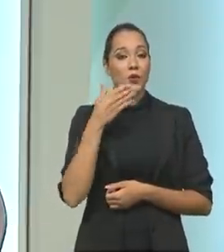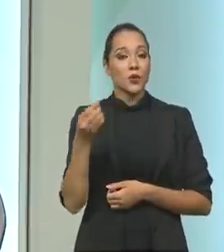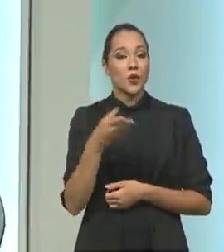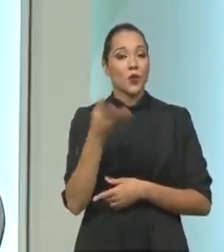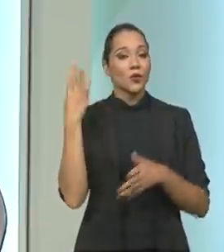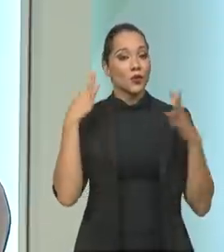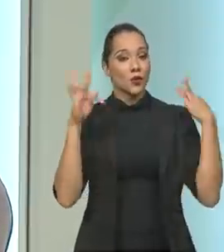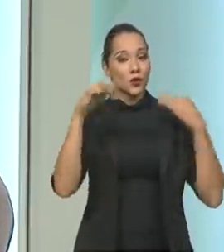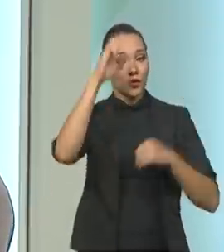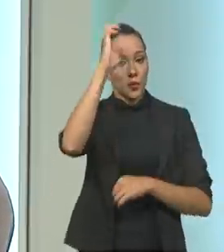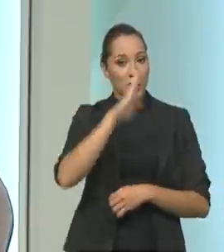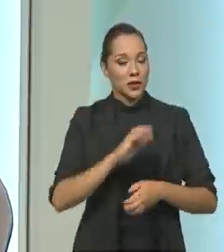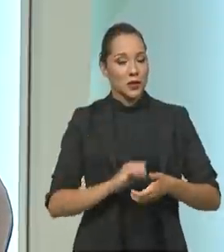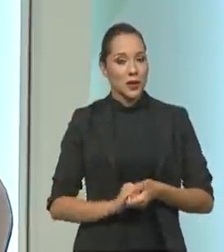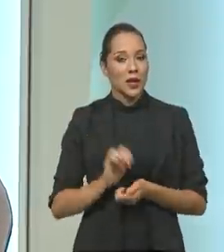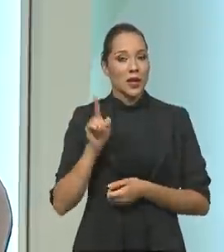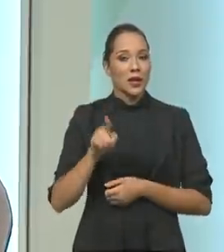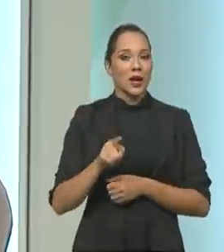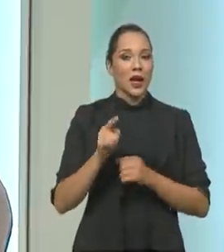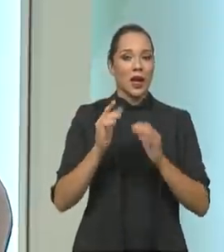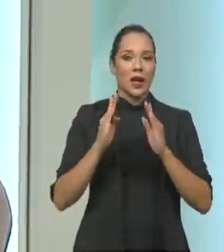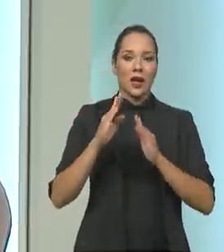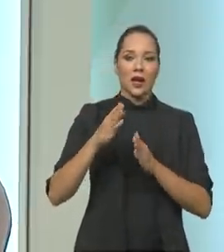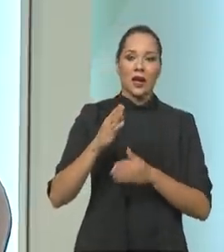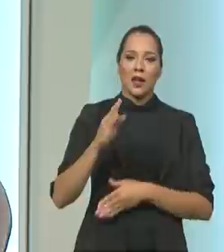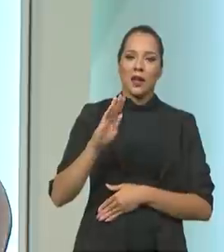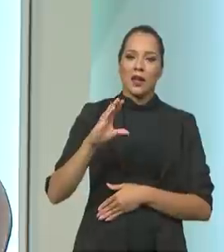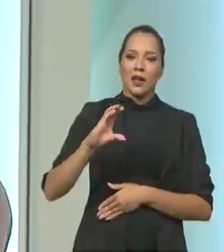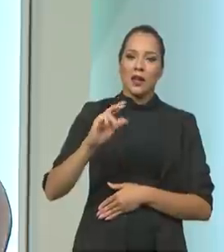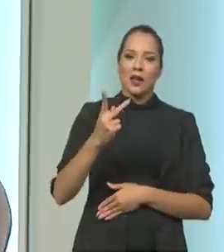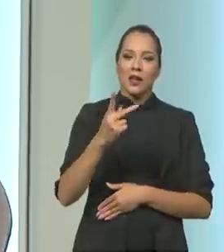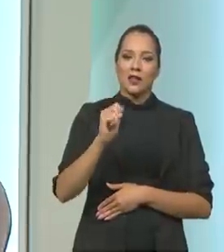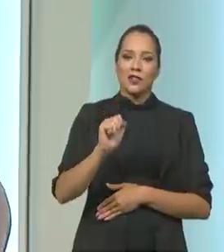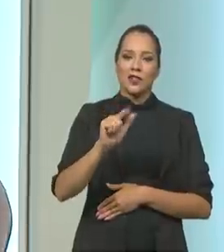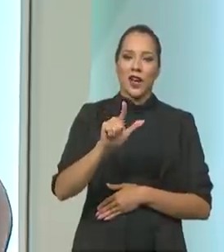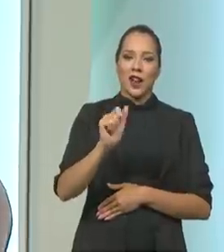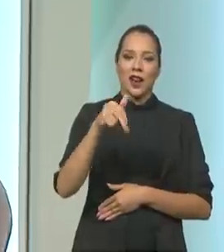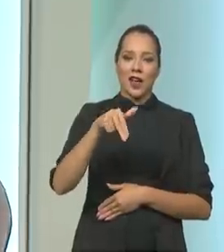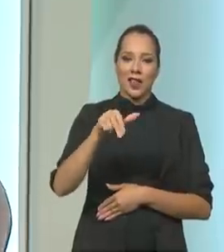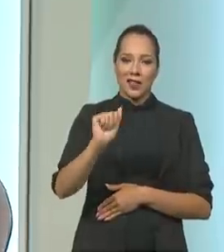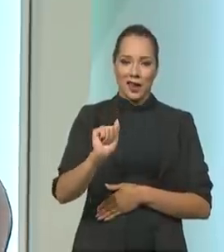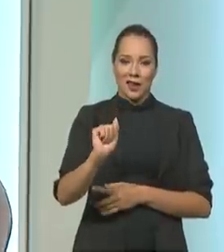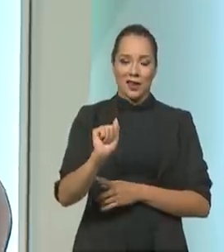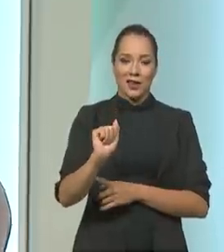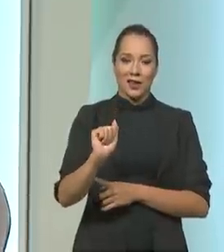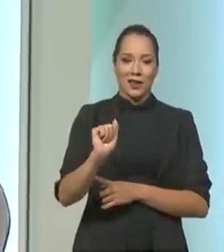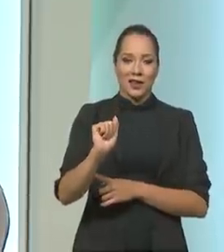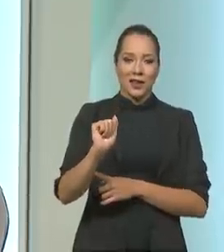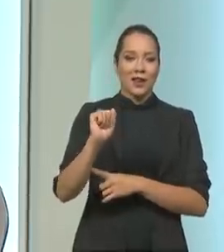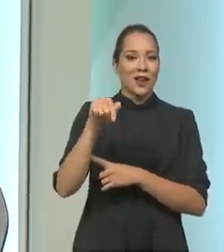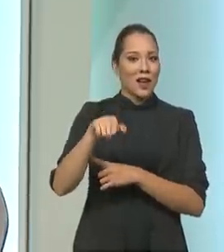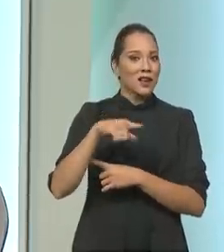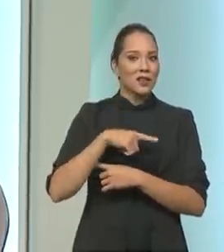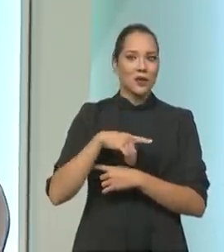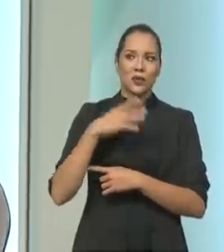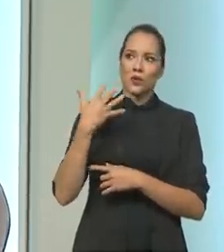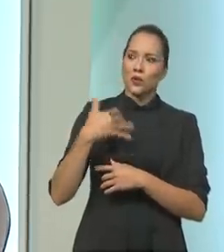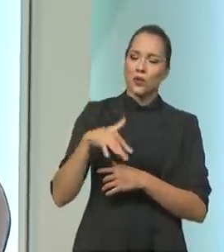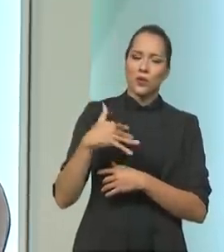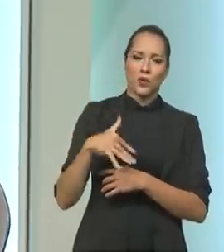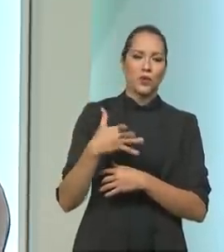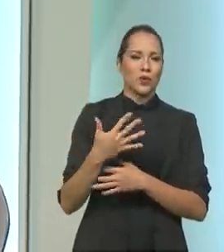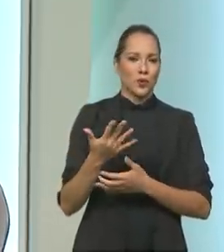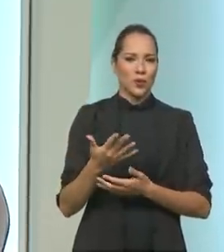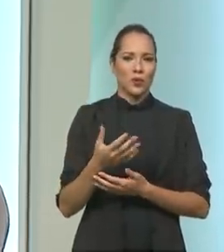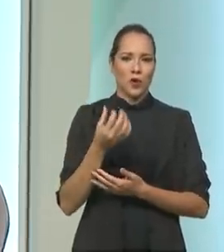surgiu no Brasil, que são as chalanas de charme, que são altamente... são autossustentáveis, né?